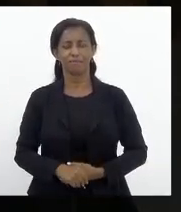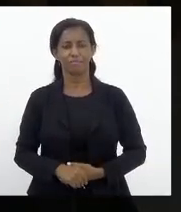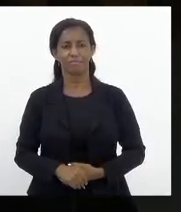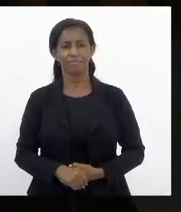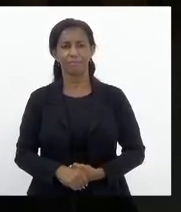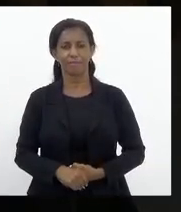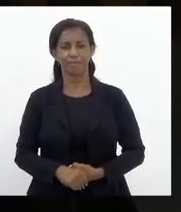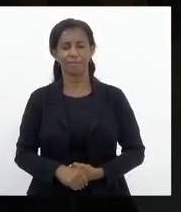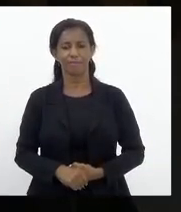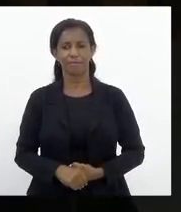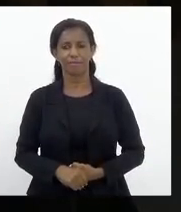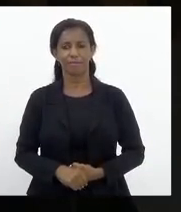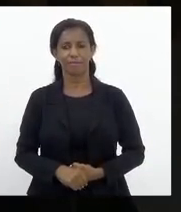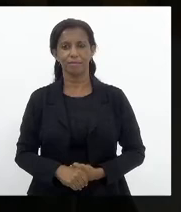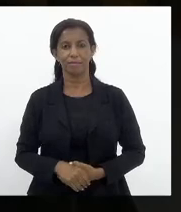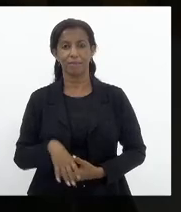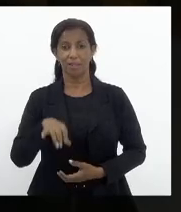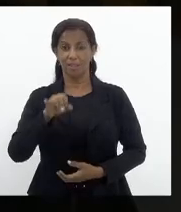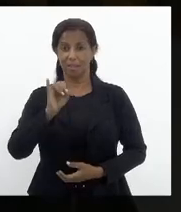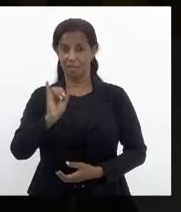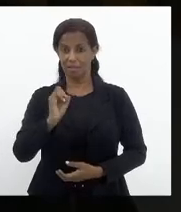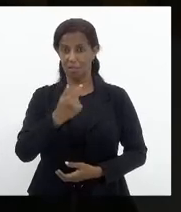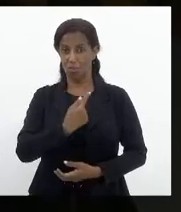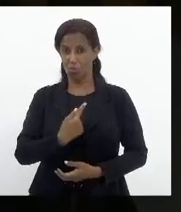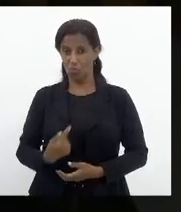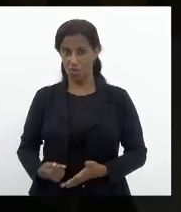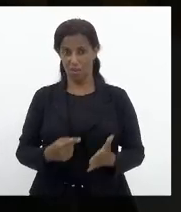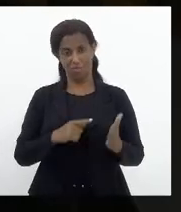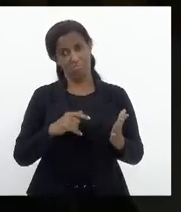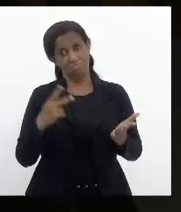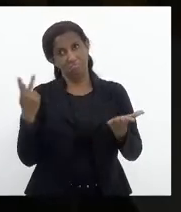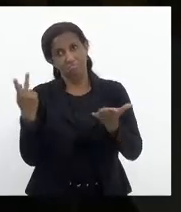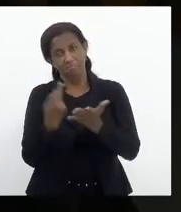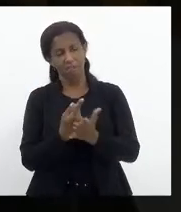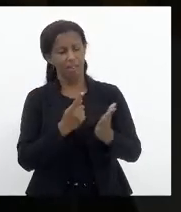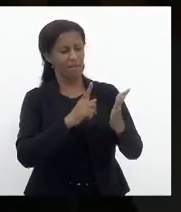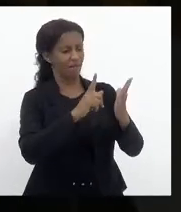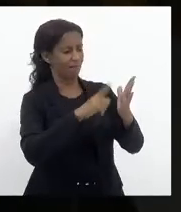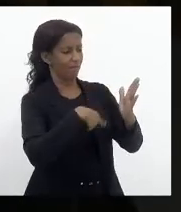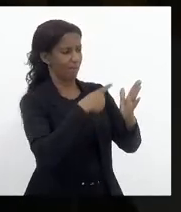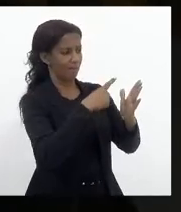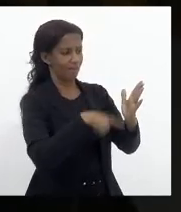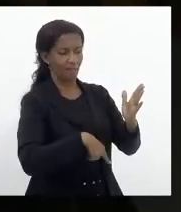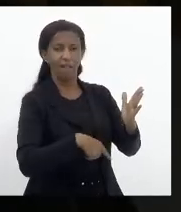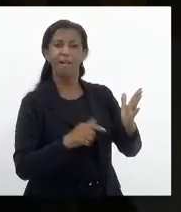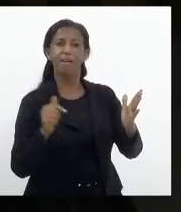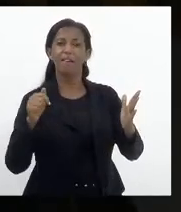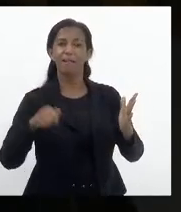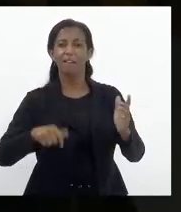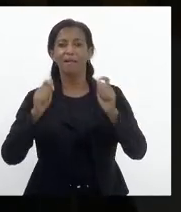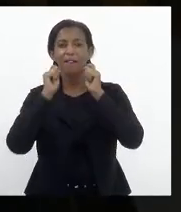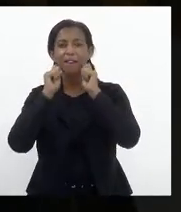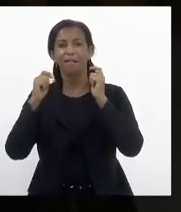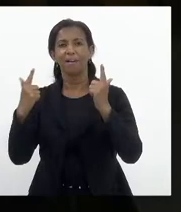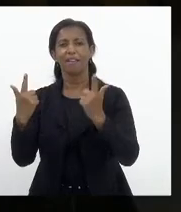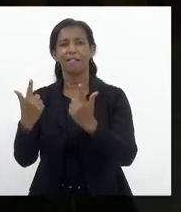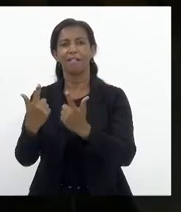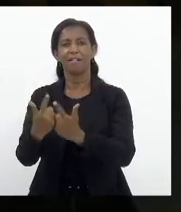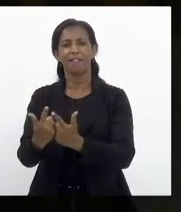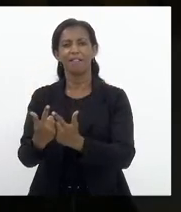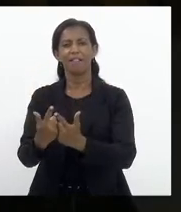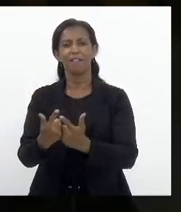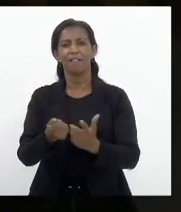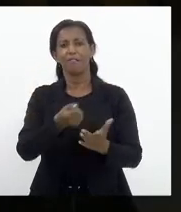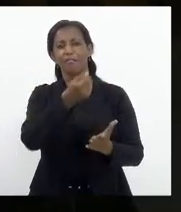se o governo vetar, esta Casa irá